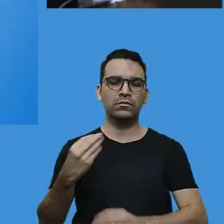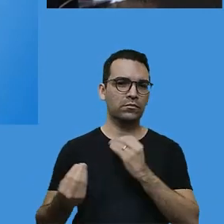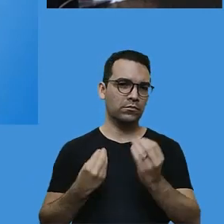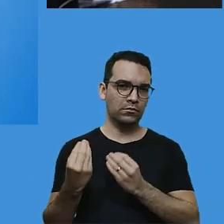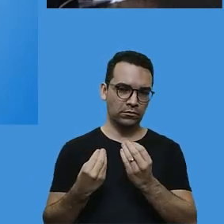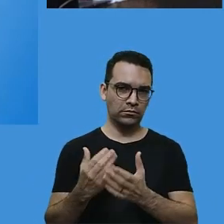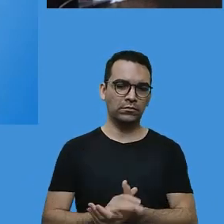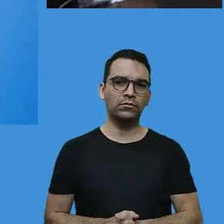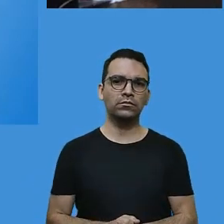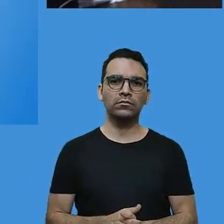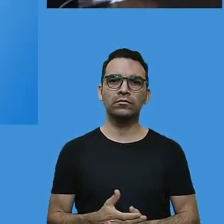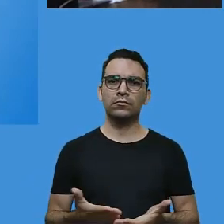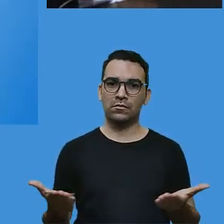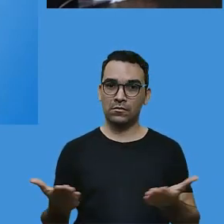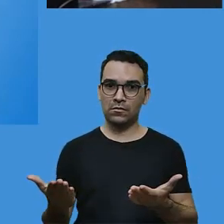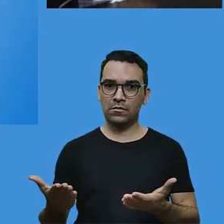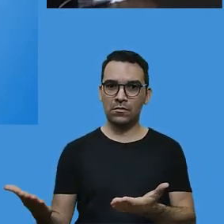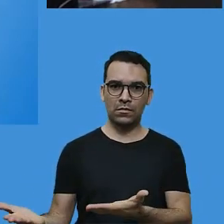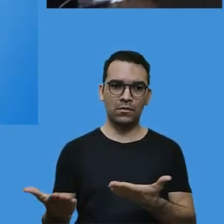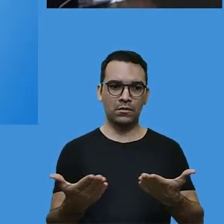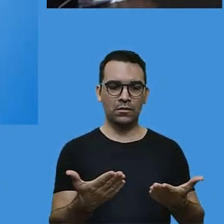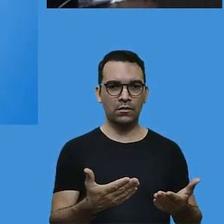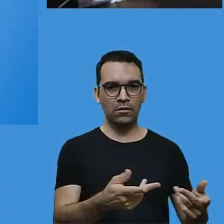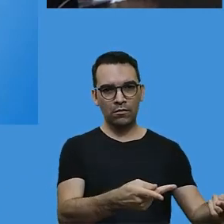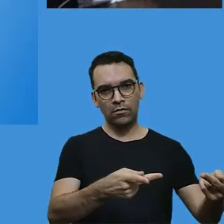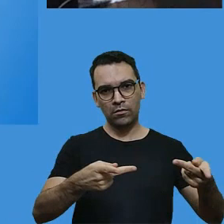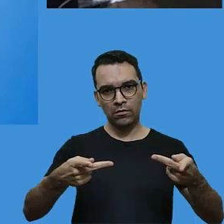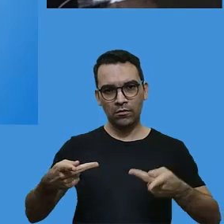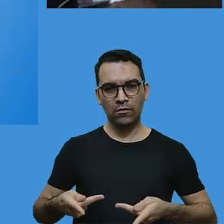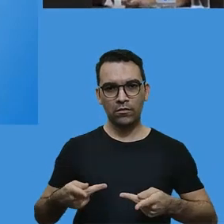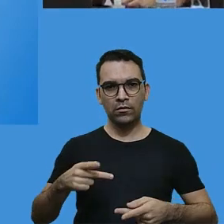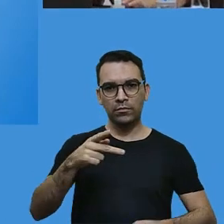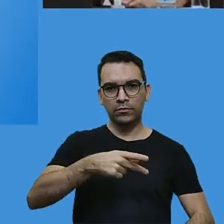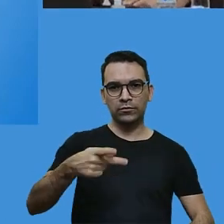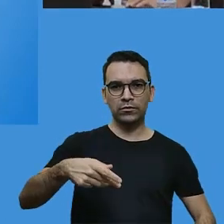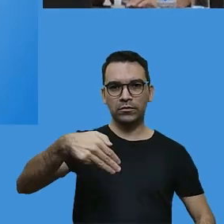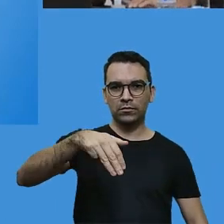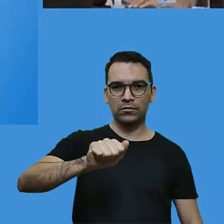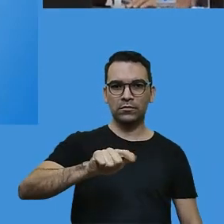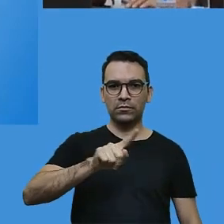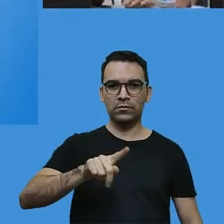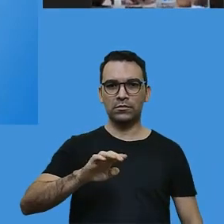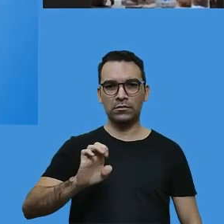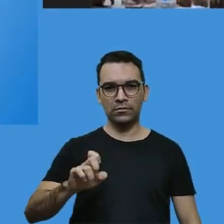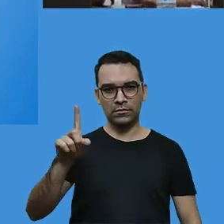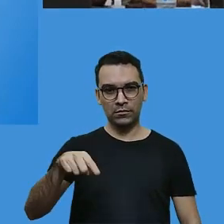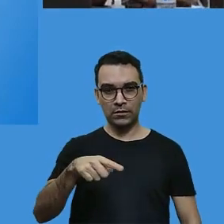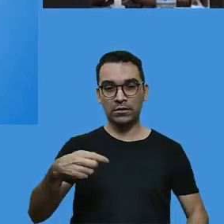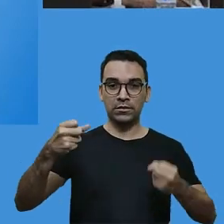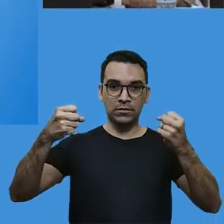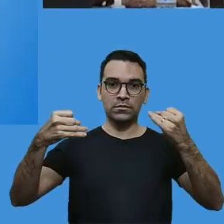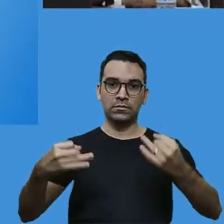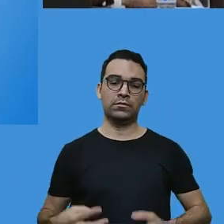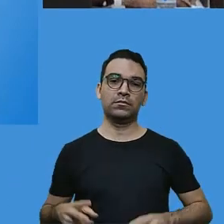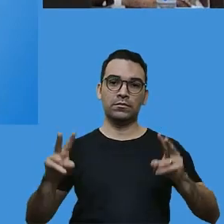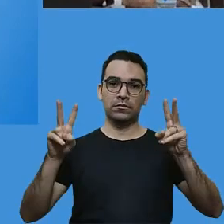Eu vou passar a fala agora para a professora Mazé, que ela vai falar sobre o assunto.